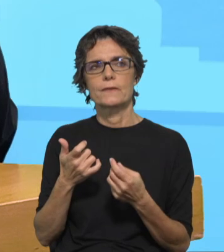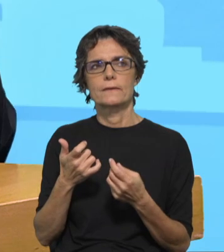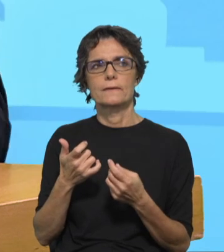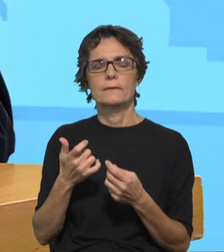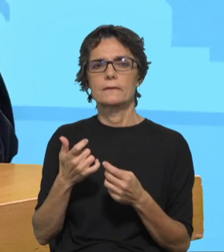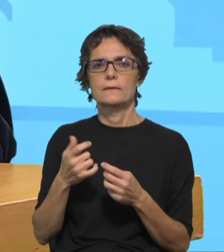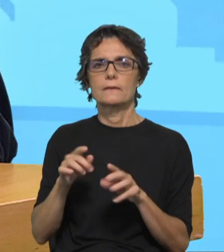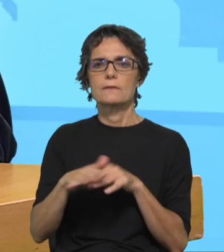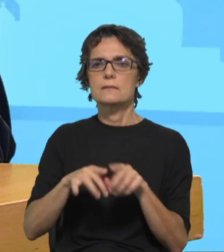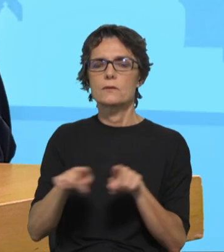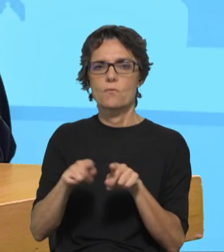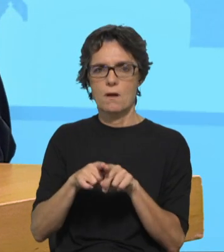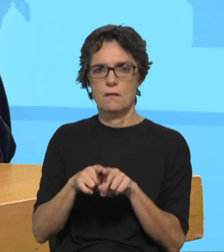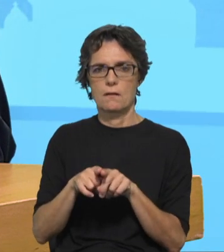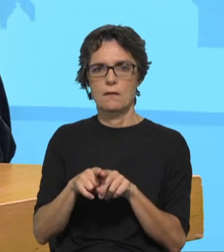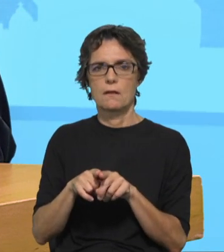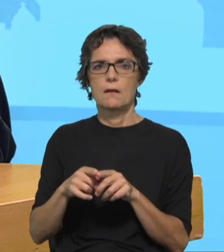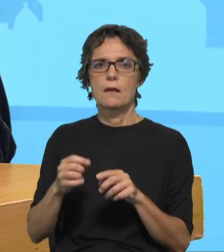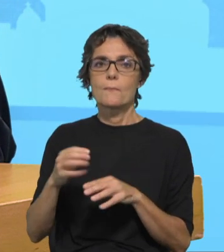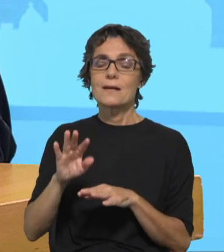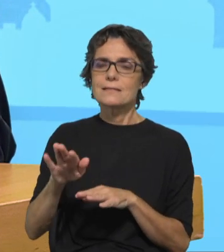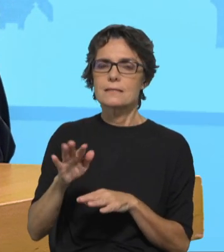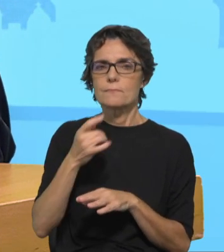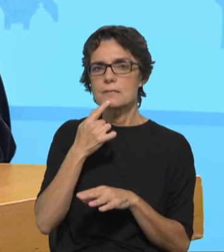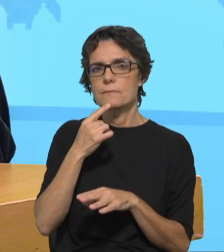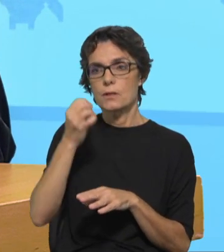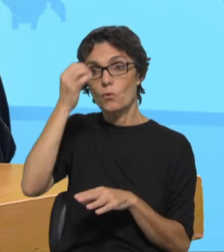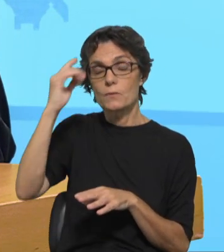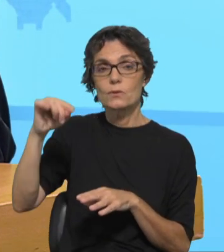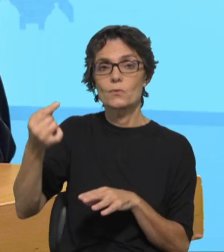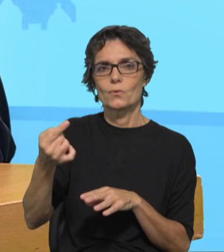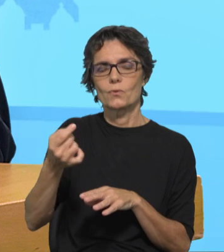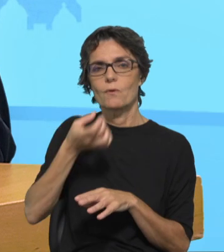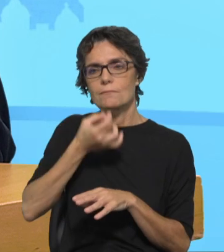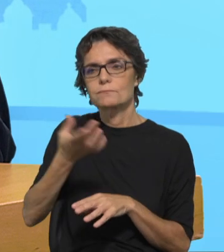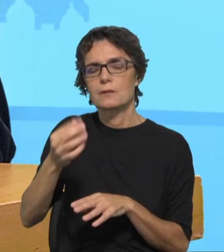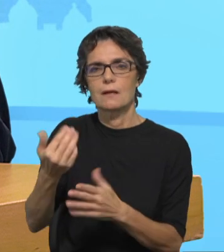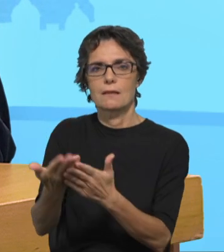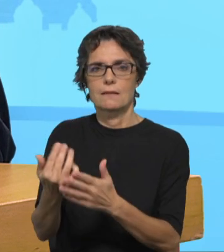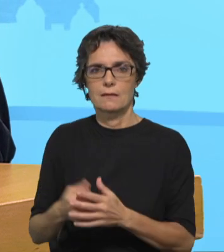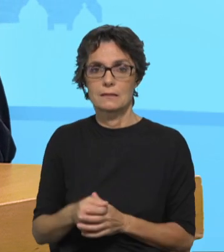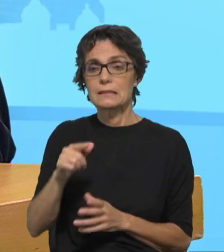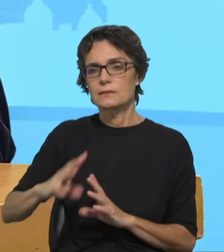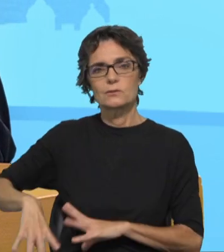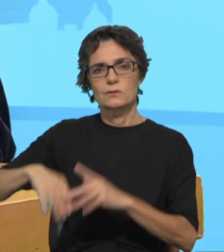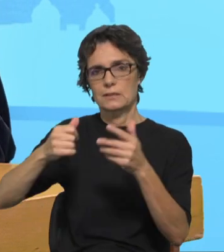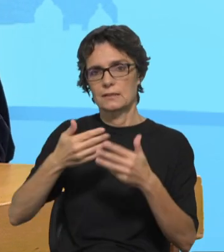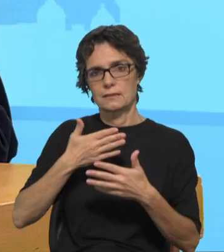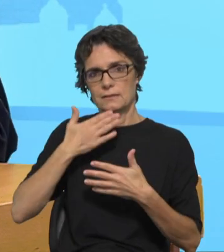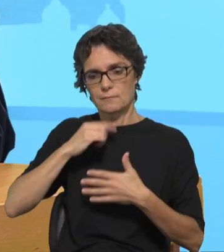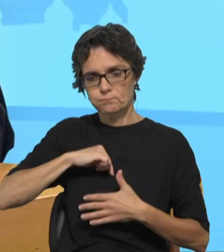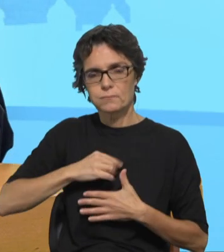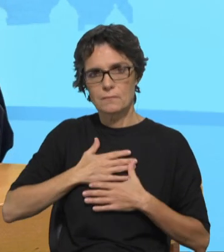que possa dar sentido à própria fraqueza humana. O nosso processo de crescimento é sempre isso, de alguma forma.